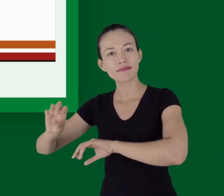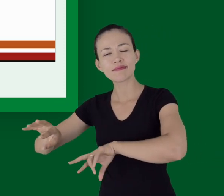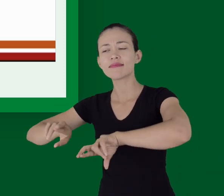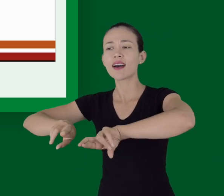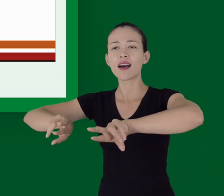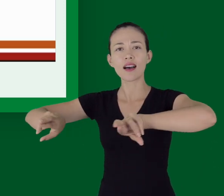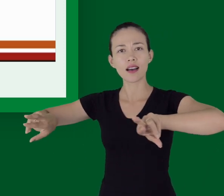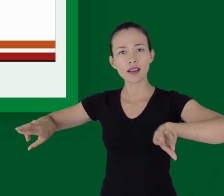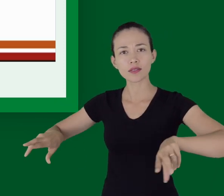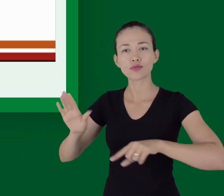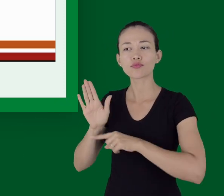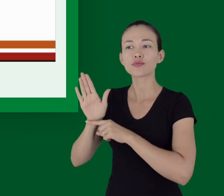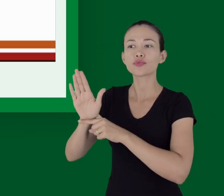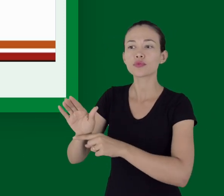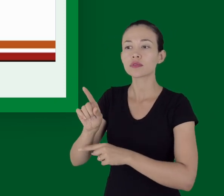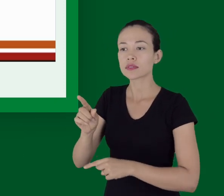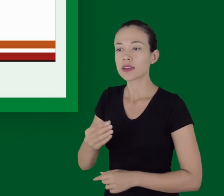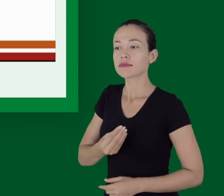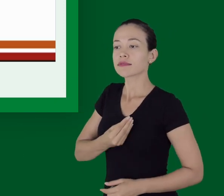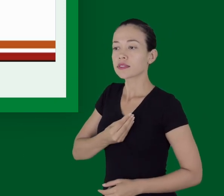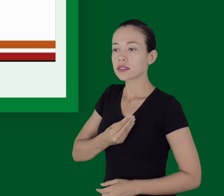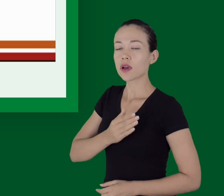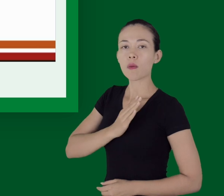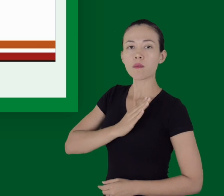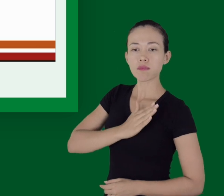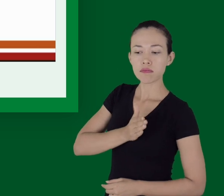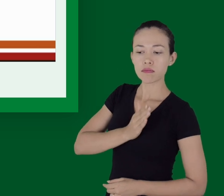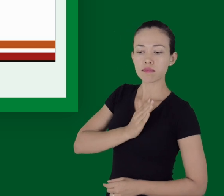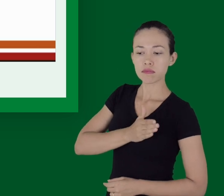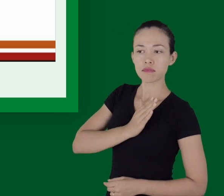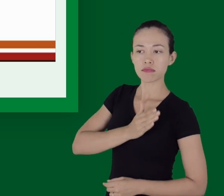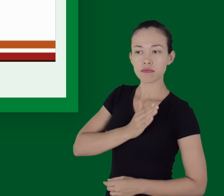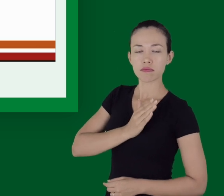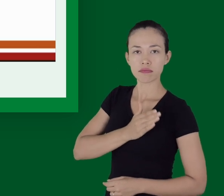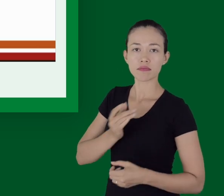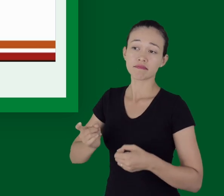os protocolos de reanimação, né? O suporte básico de vida.